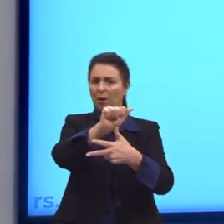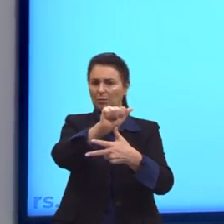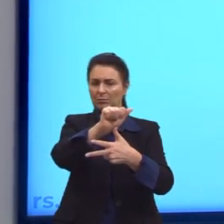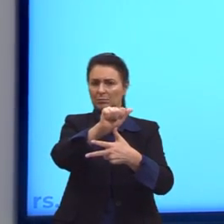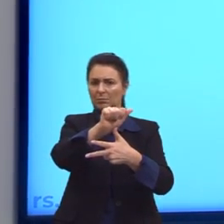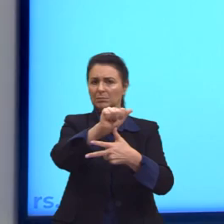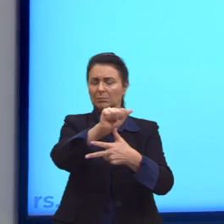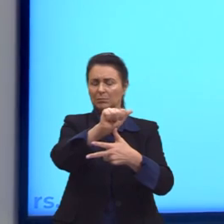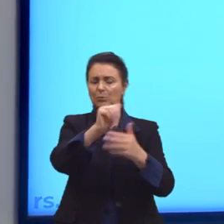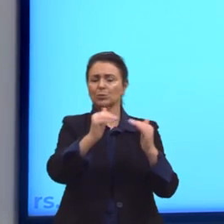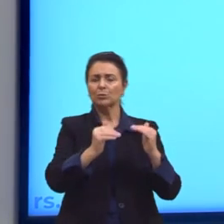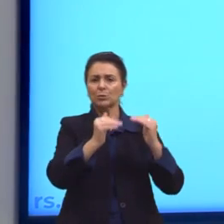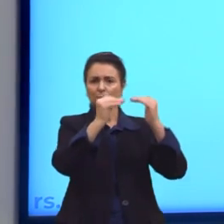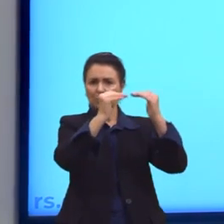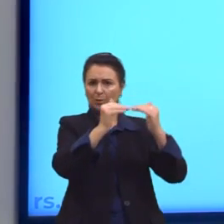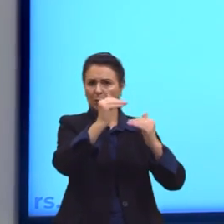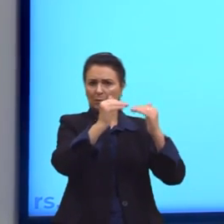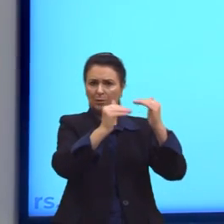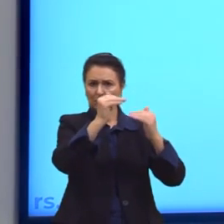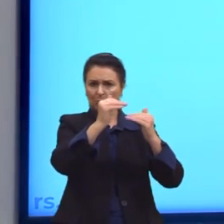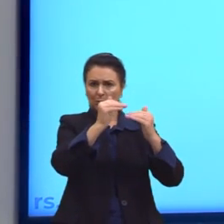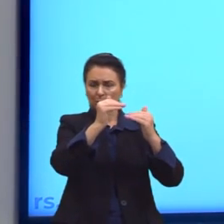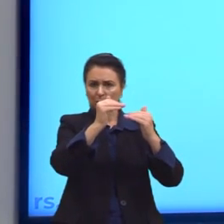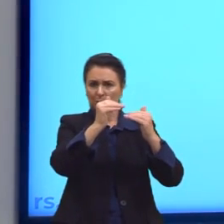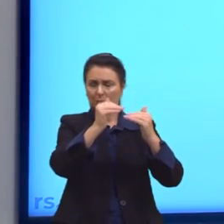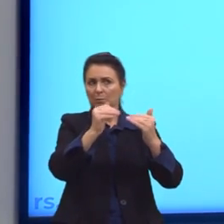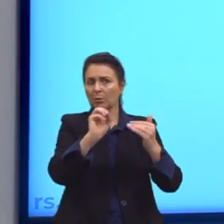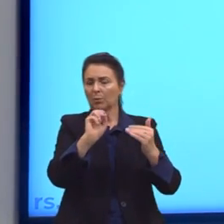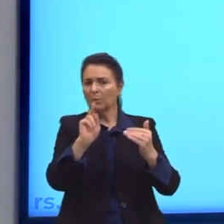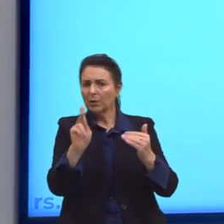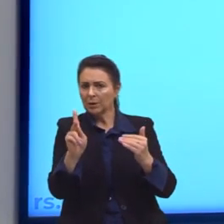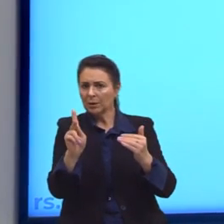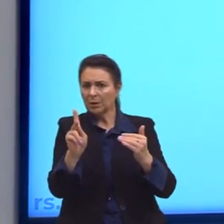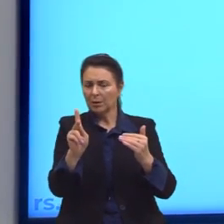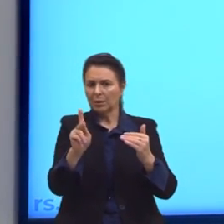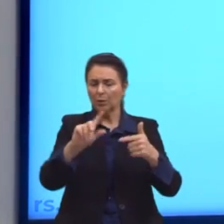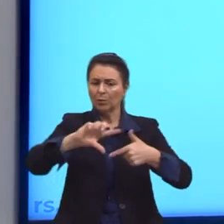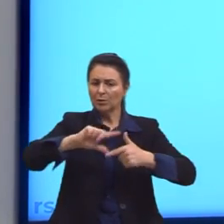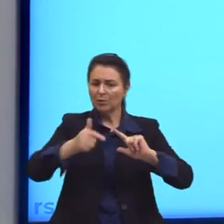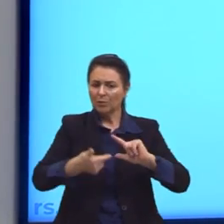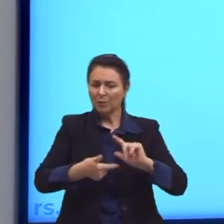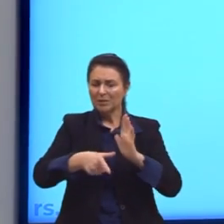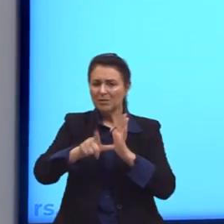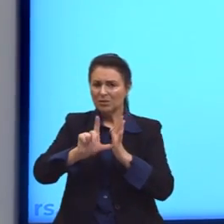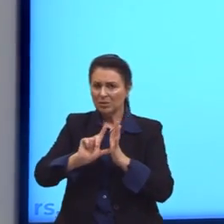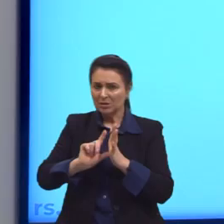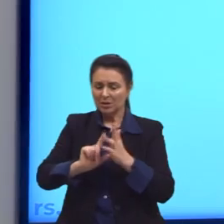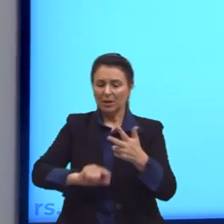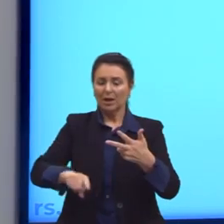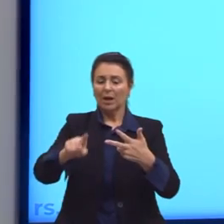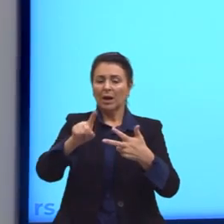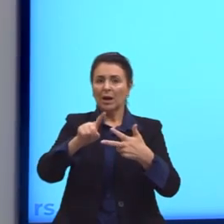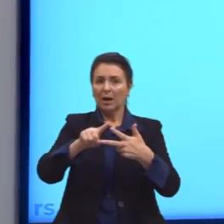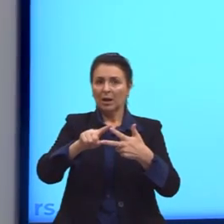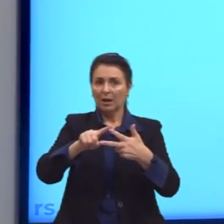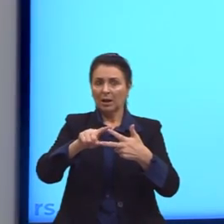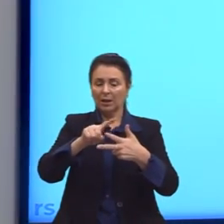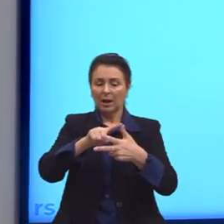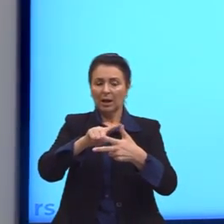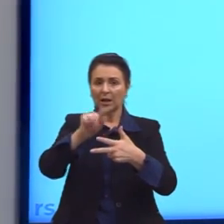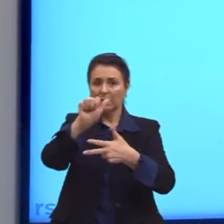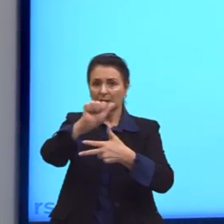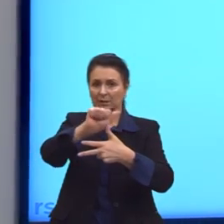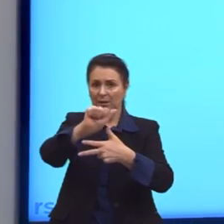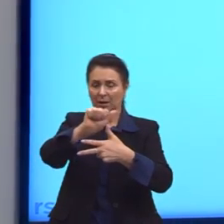proporção, né? Ela fazia sentido com os formatos que nós tínhamos anterior. A figura da letra A, ela